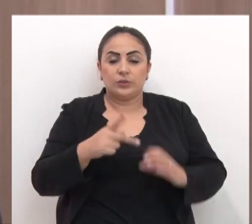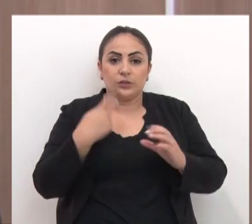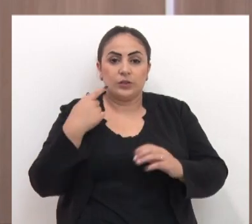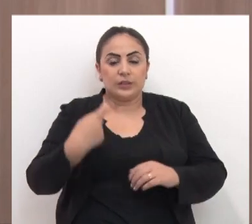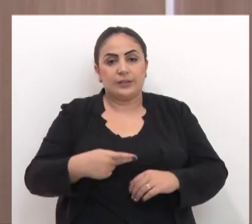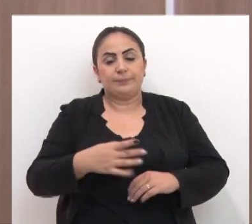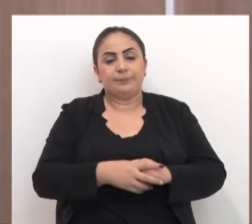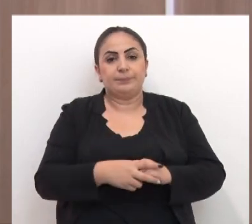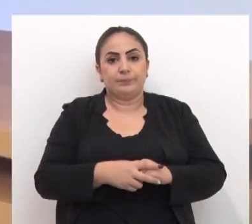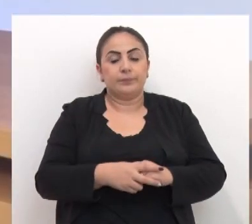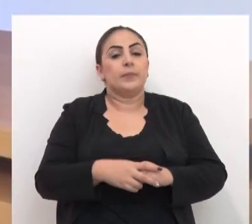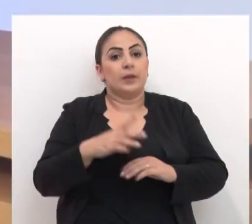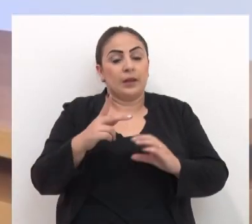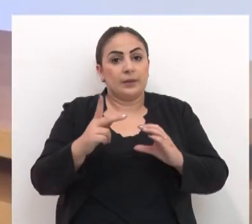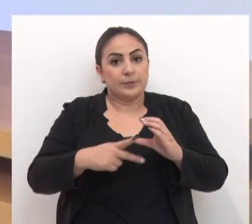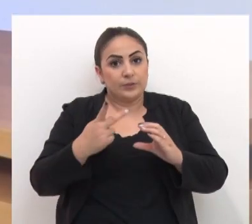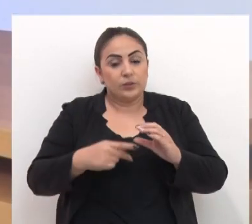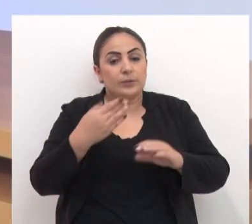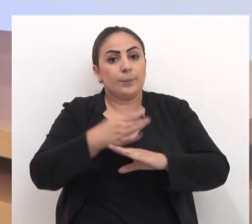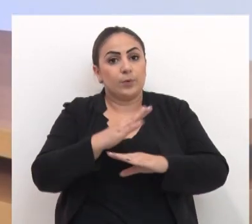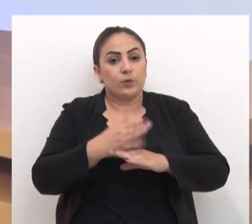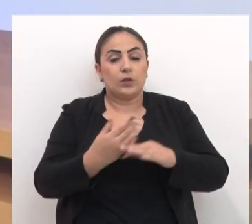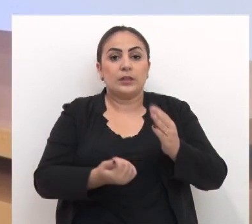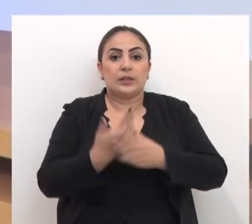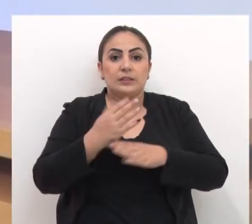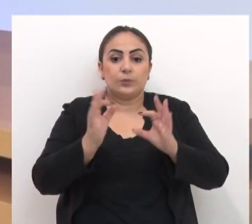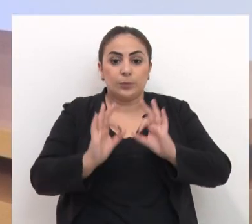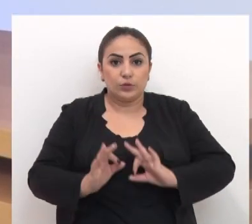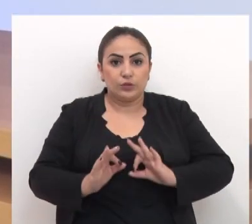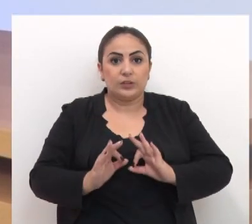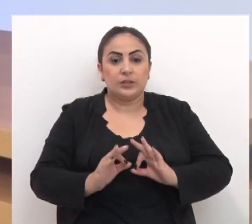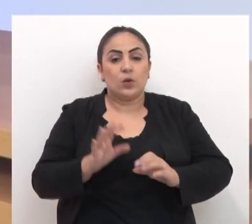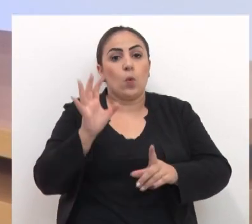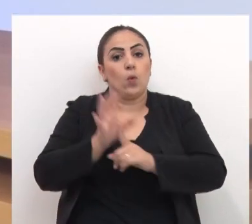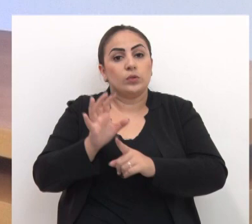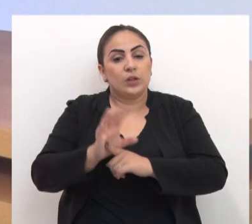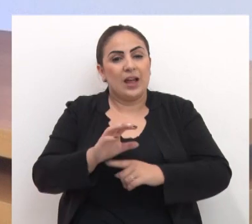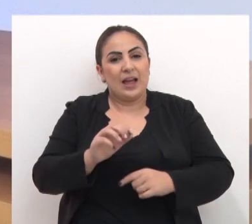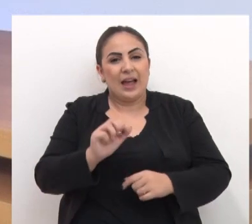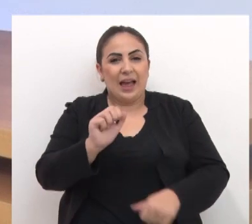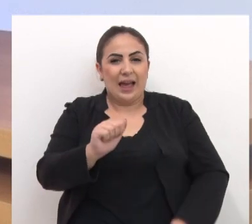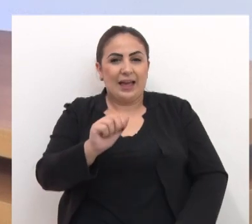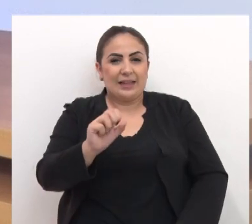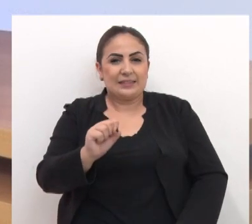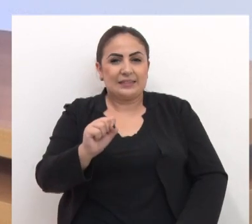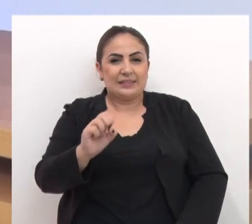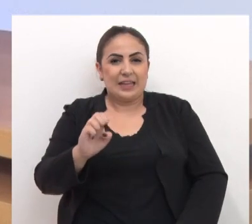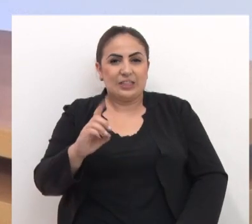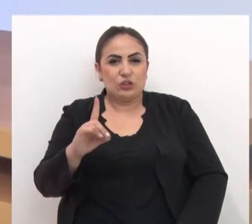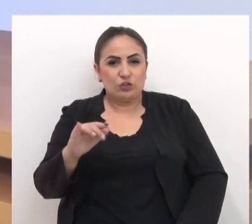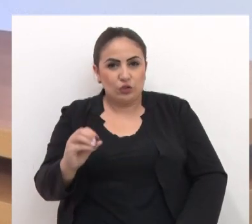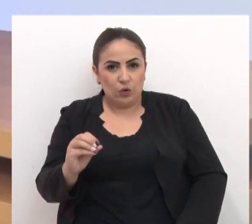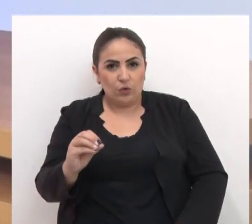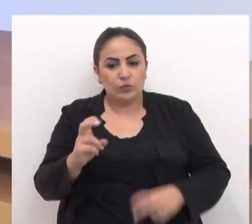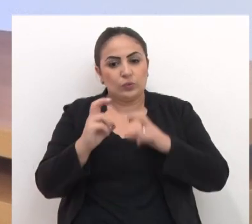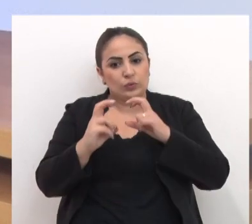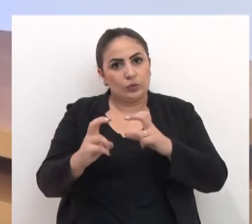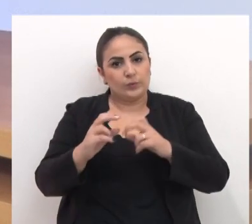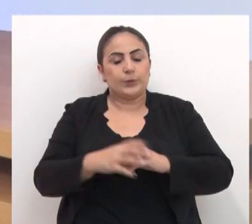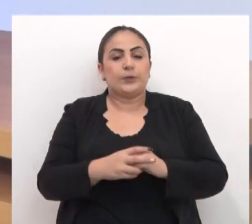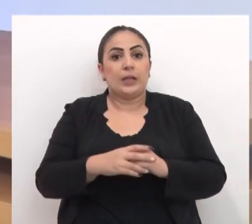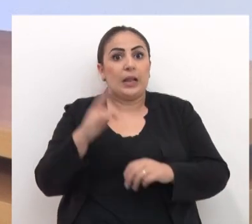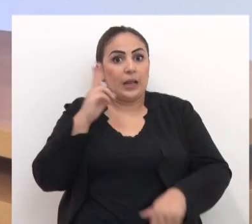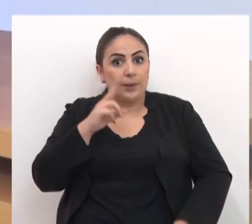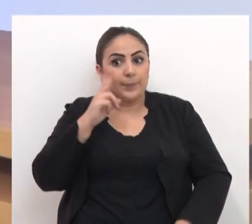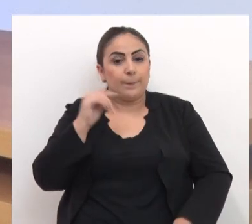também como parlamentar aqui de Passos Fundo O parlamento aprovou ainda a criação de um programa de combate ao assédio no transporte coletivo